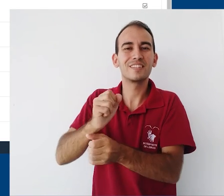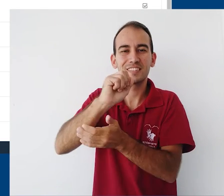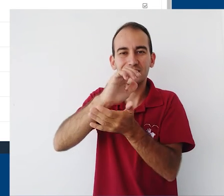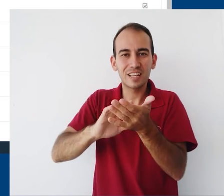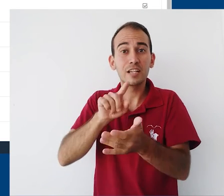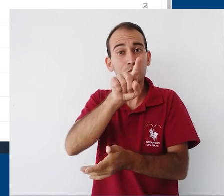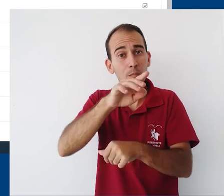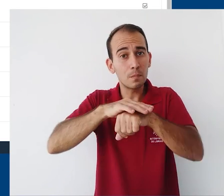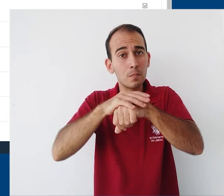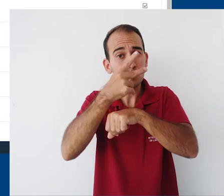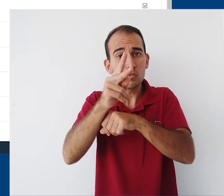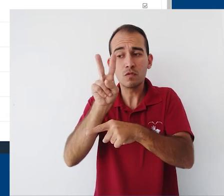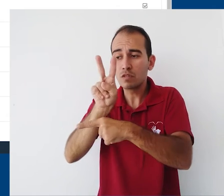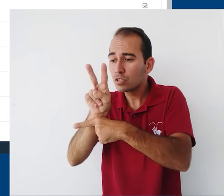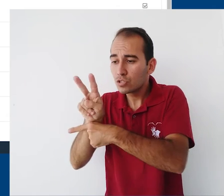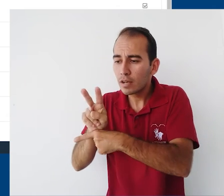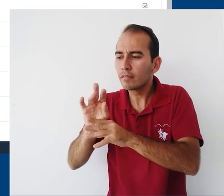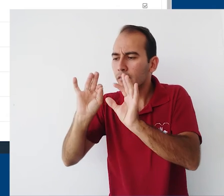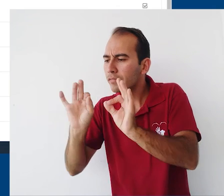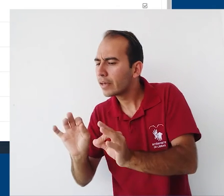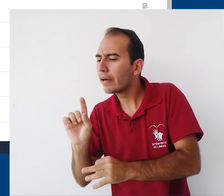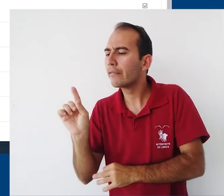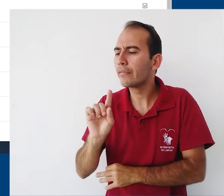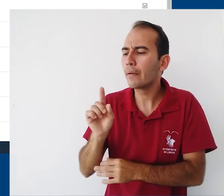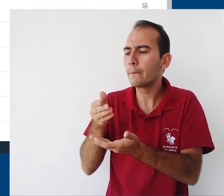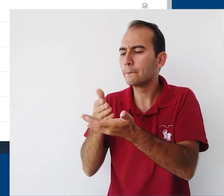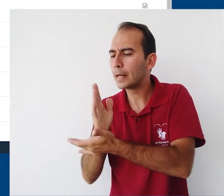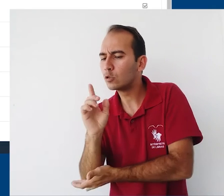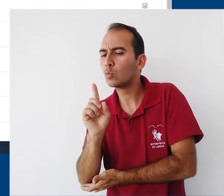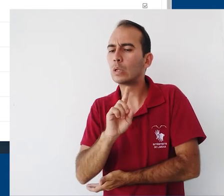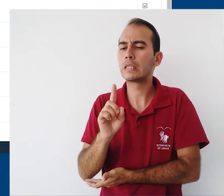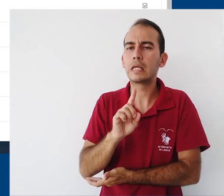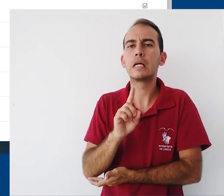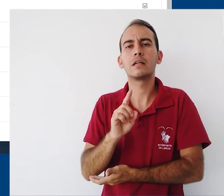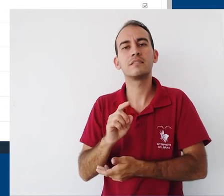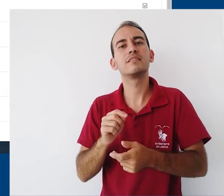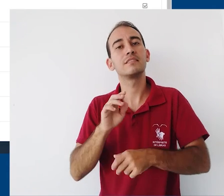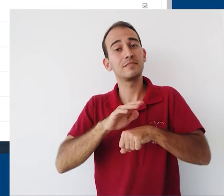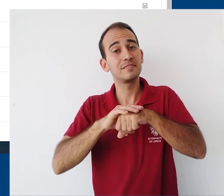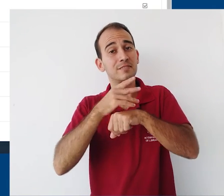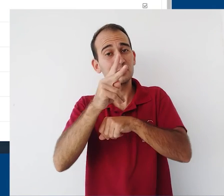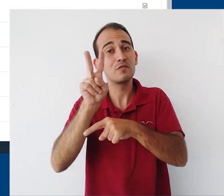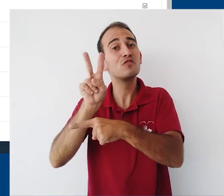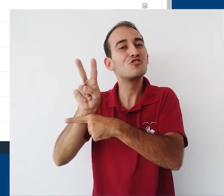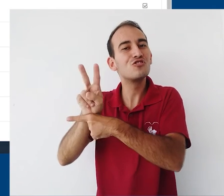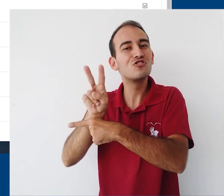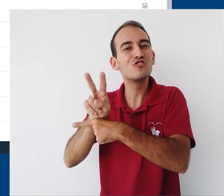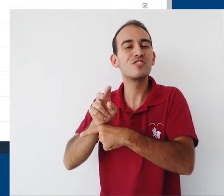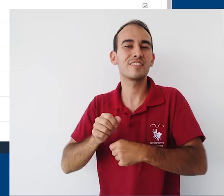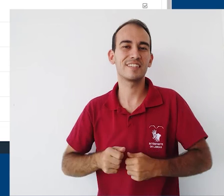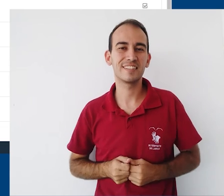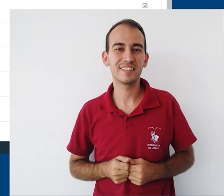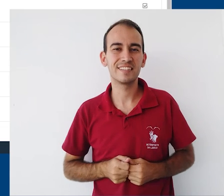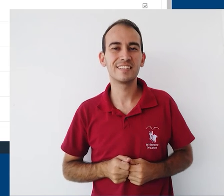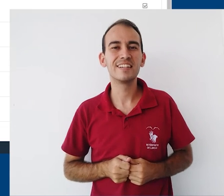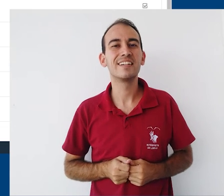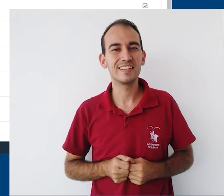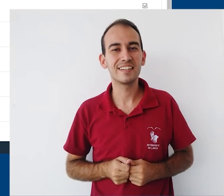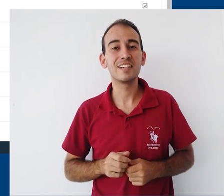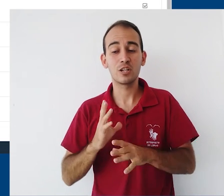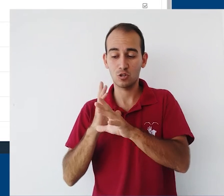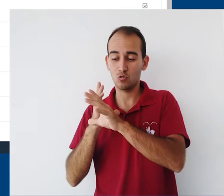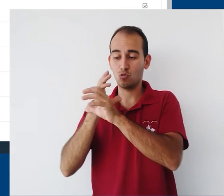de atividades que vão estar presentes no curso e vai poder gerar uma nota final. Por padrão, essa nota final